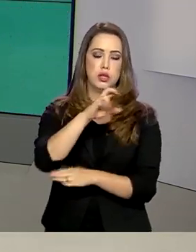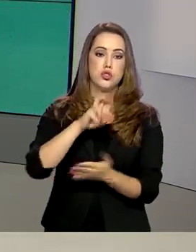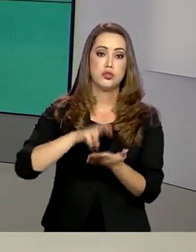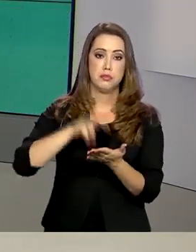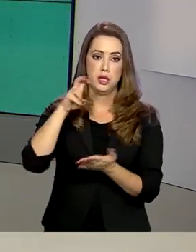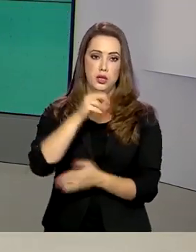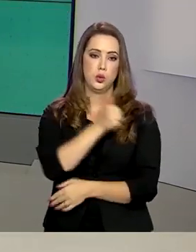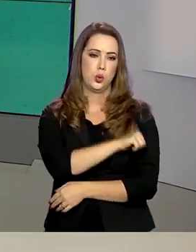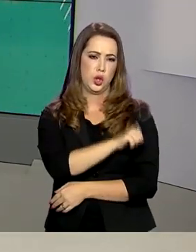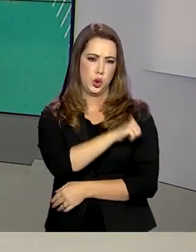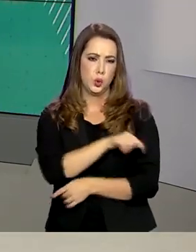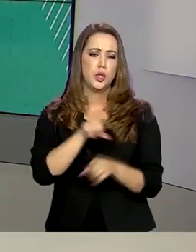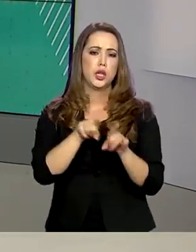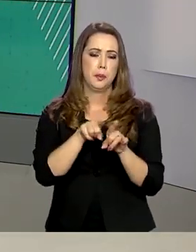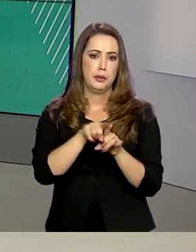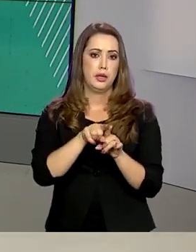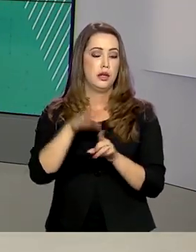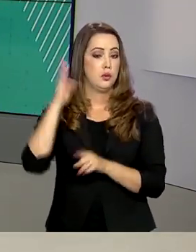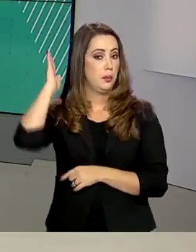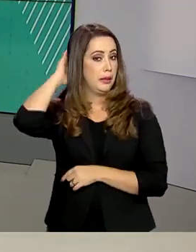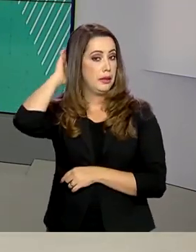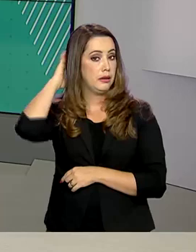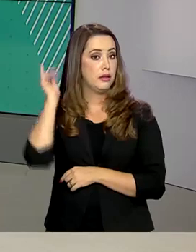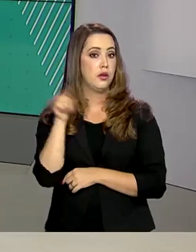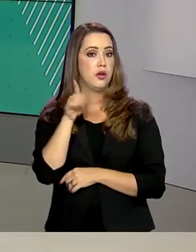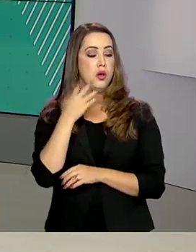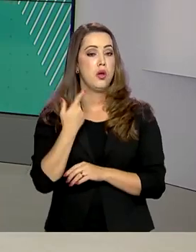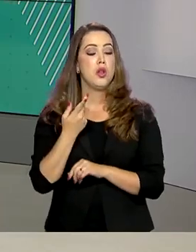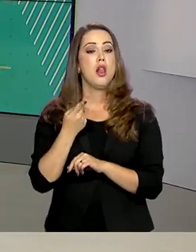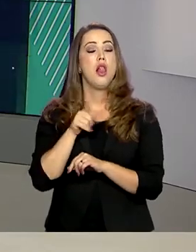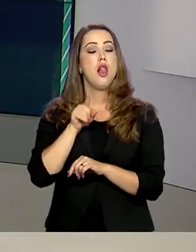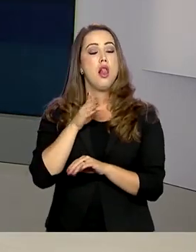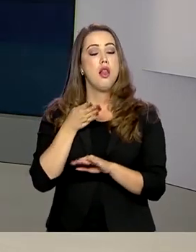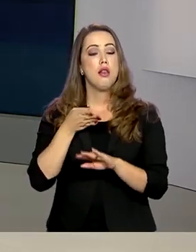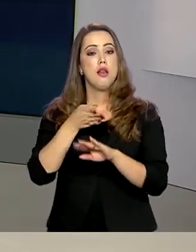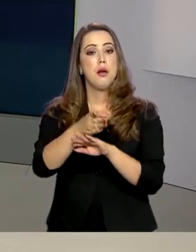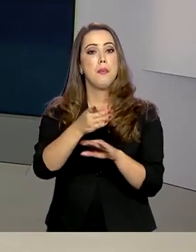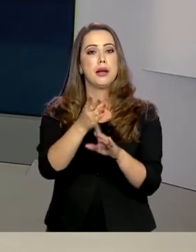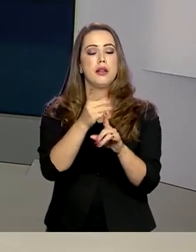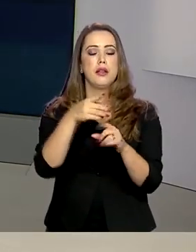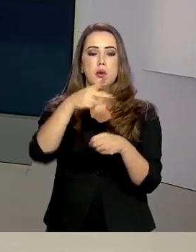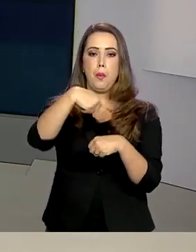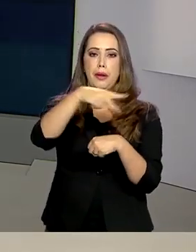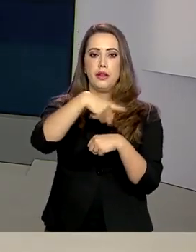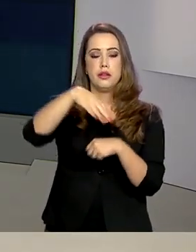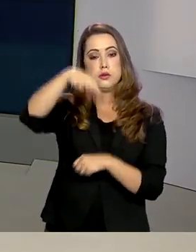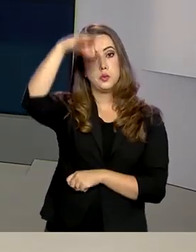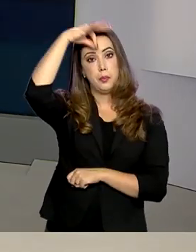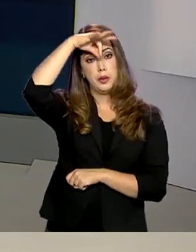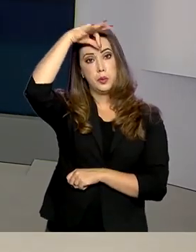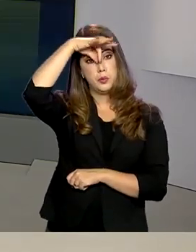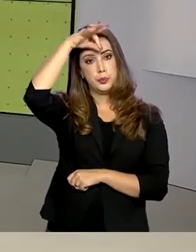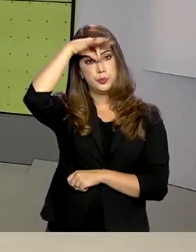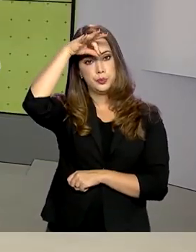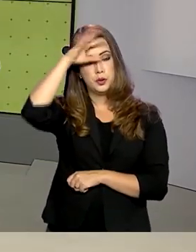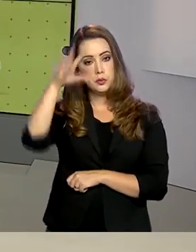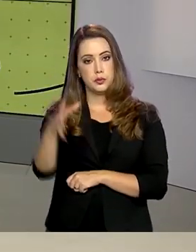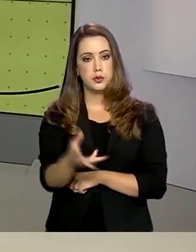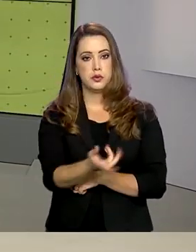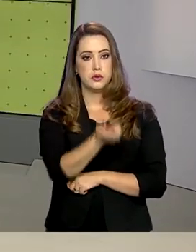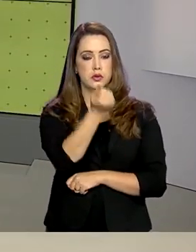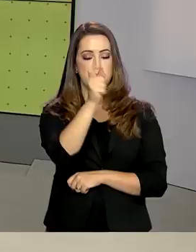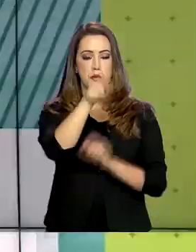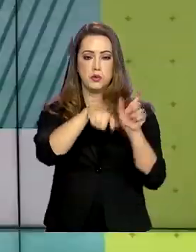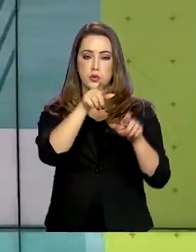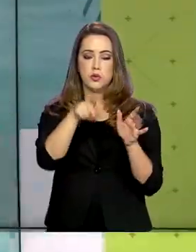Pará, rumo a Cusco, no Peru, para resgatar brasileiros. Os dois aviões da FAB devem retornar ao Brasil nesta quinta-feira à